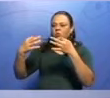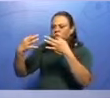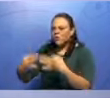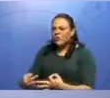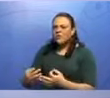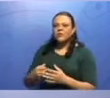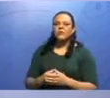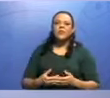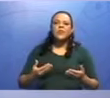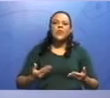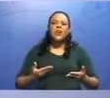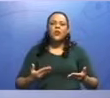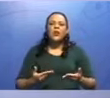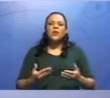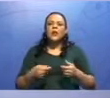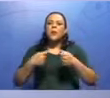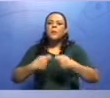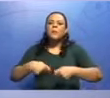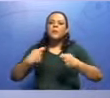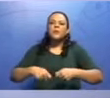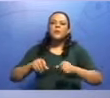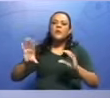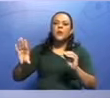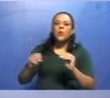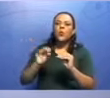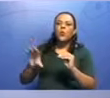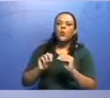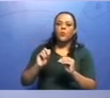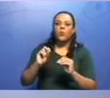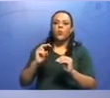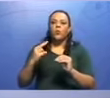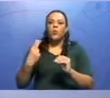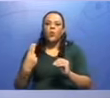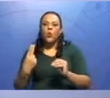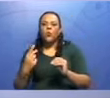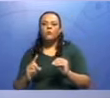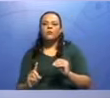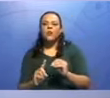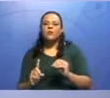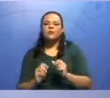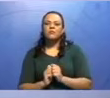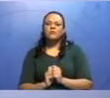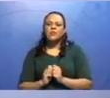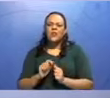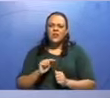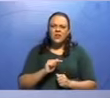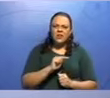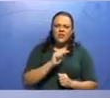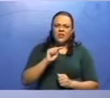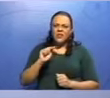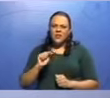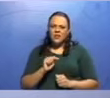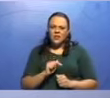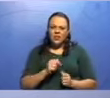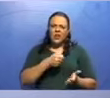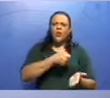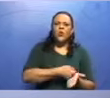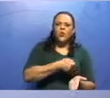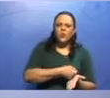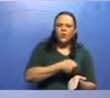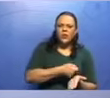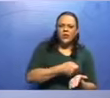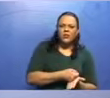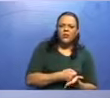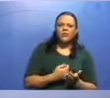ou intransitivo? Tem mais palavras além do verbo. Mas será que elas são obrigatórias? Vamos pensar assim. Vamos fazer uma analogia.